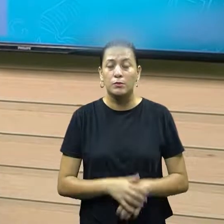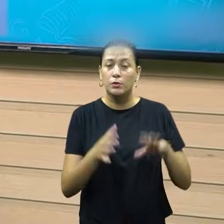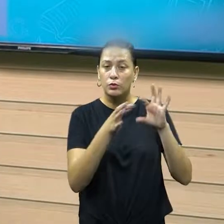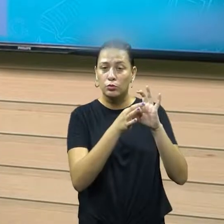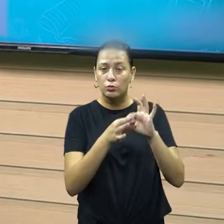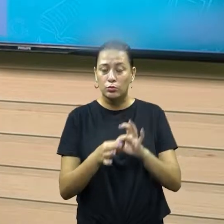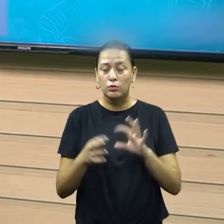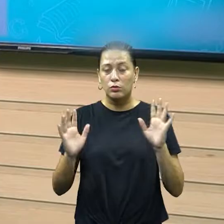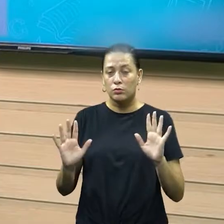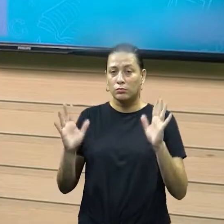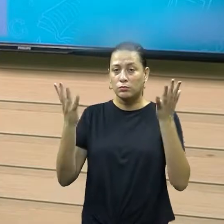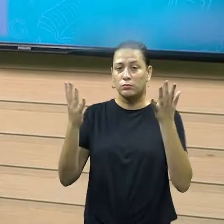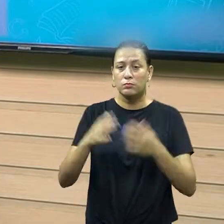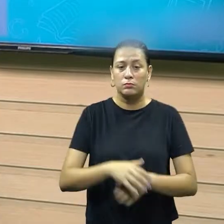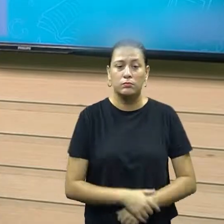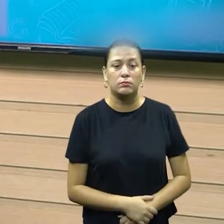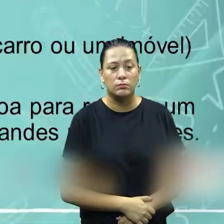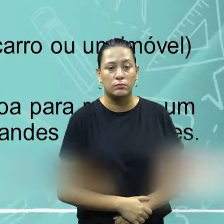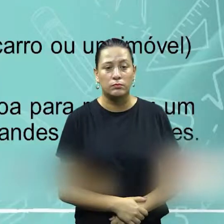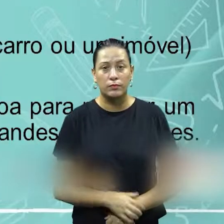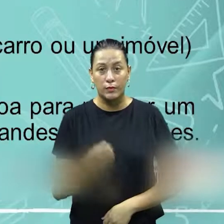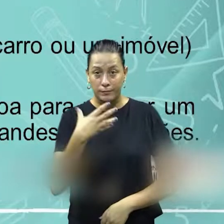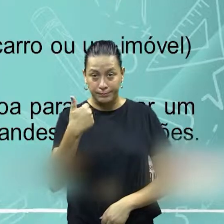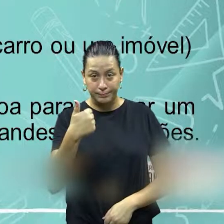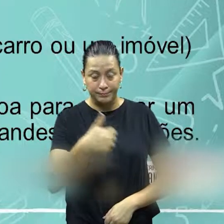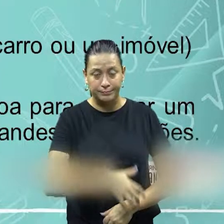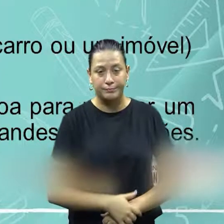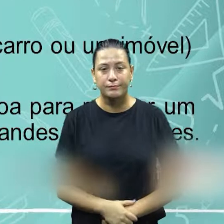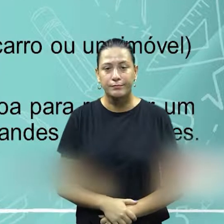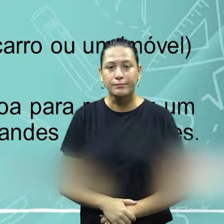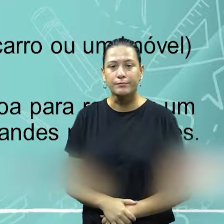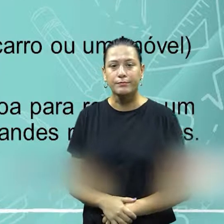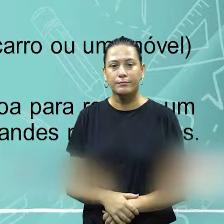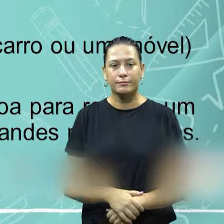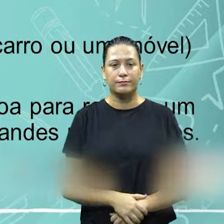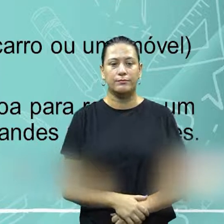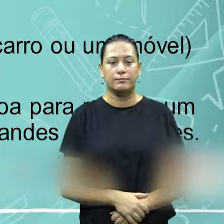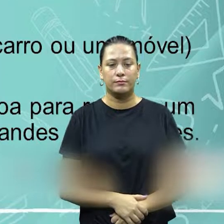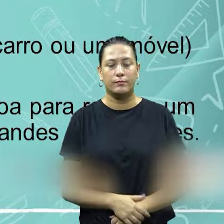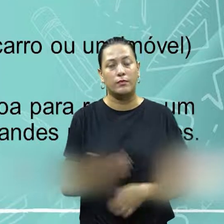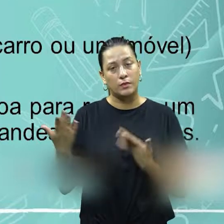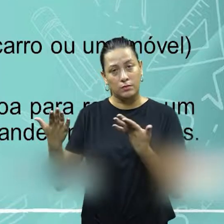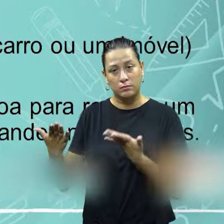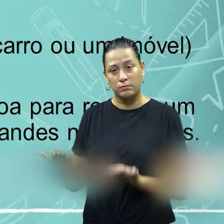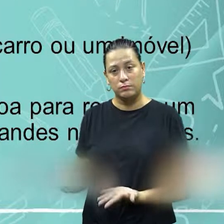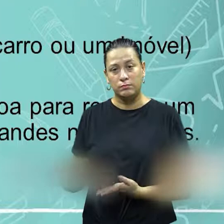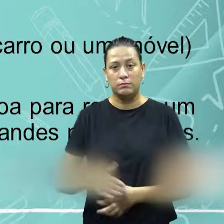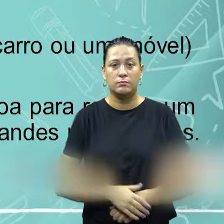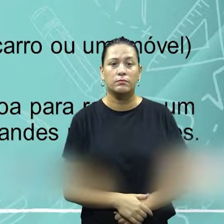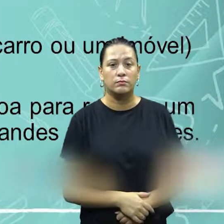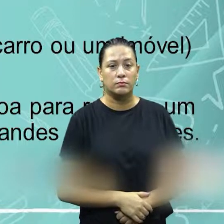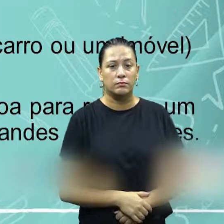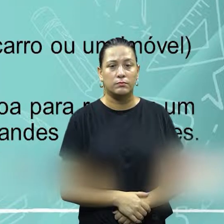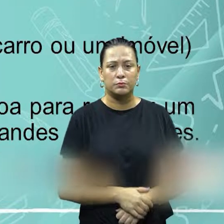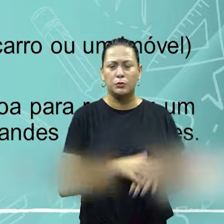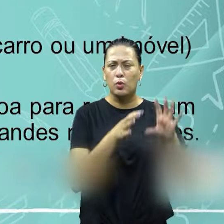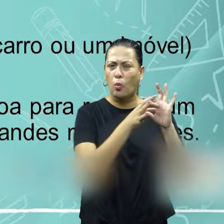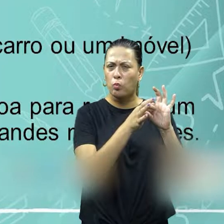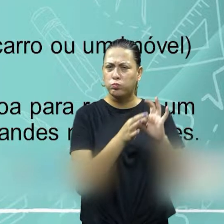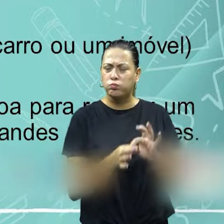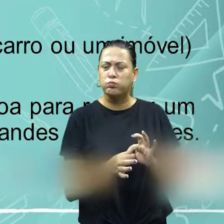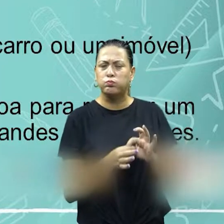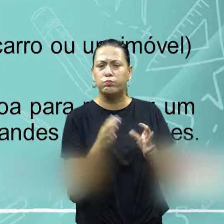evento. Então, ela vai estar presente. Tudo bem? Bem, então aqui temos algumas situações em que